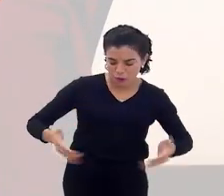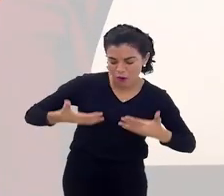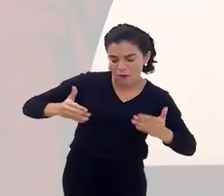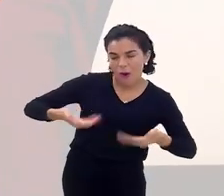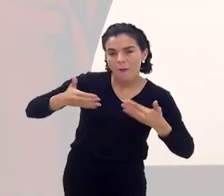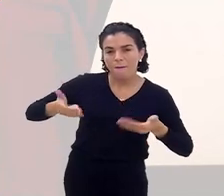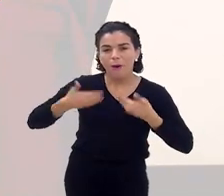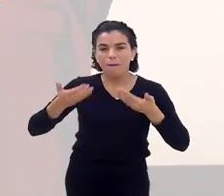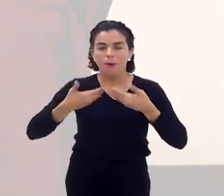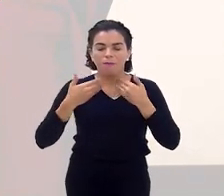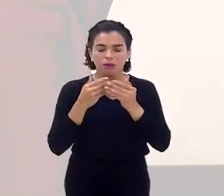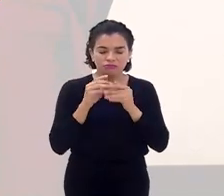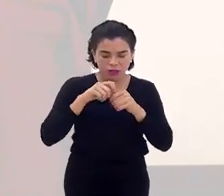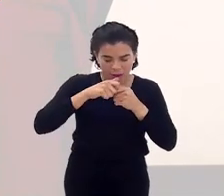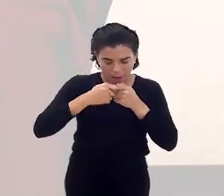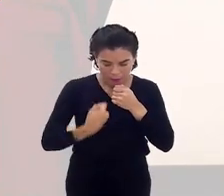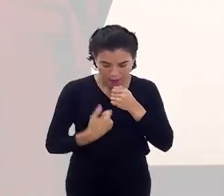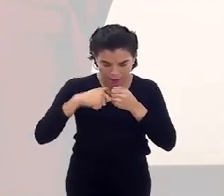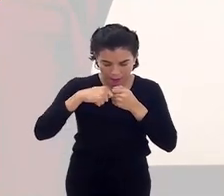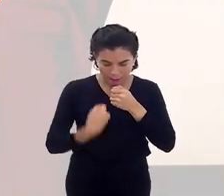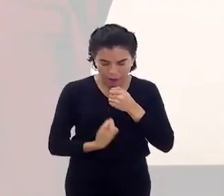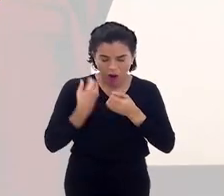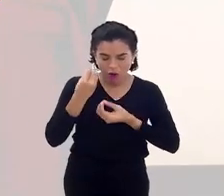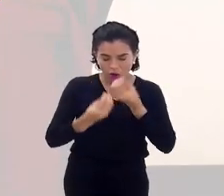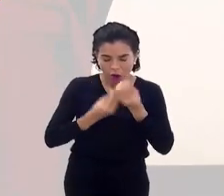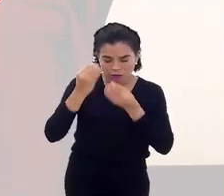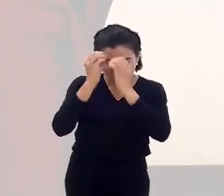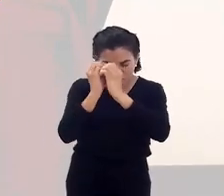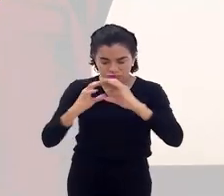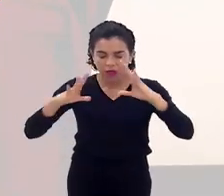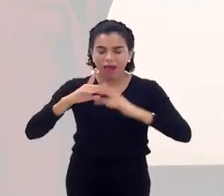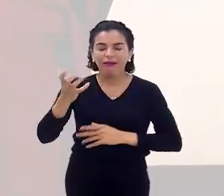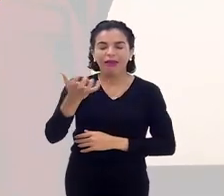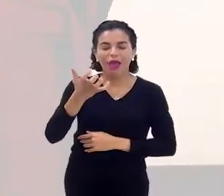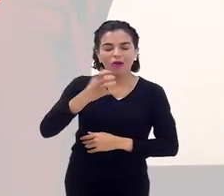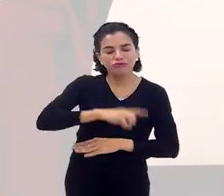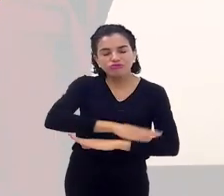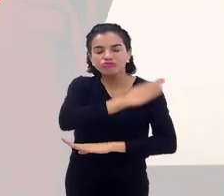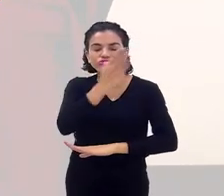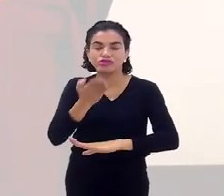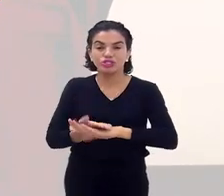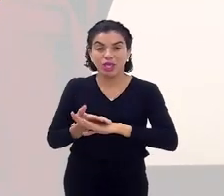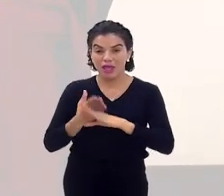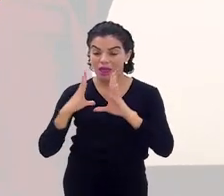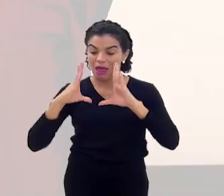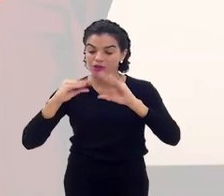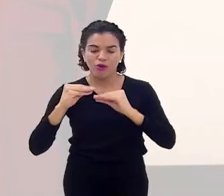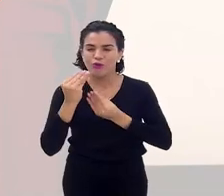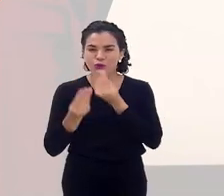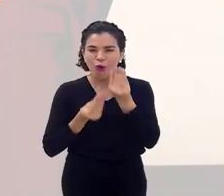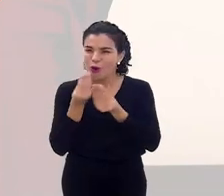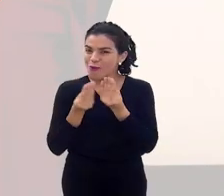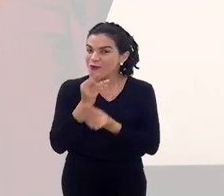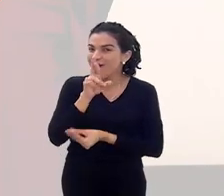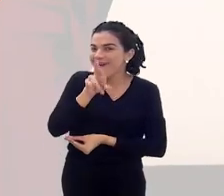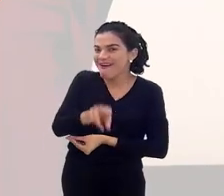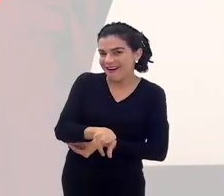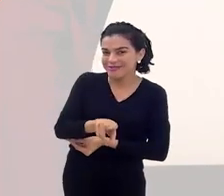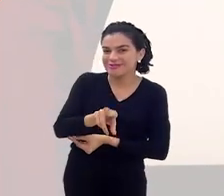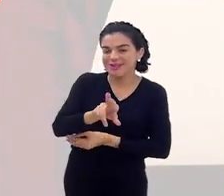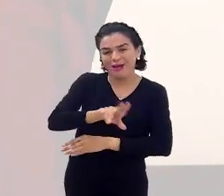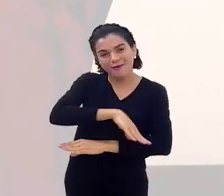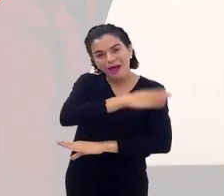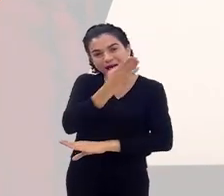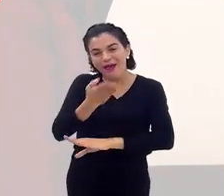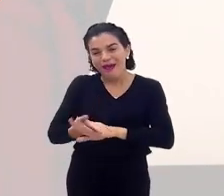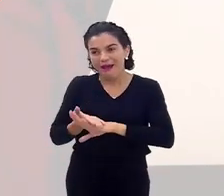a nossa motivação, toda a nossa intenção de como a gente quer o seu nosso dia. E justamente à noite é a reflexão para ver como que foi. E aí a